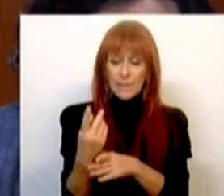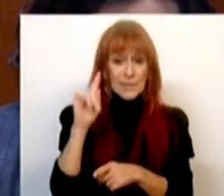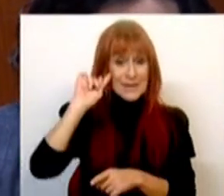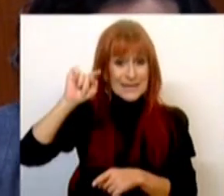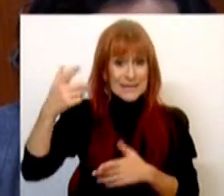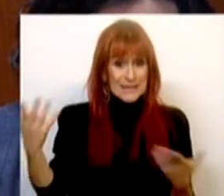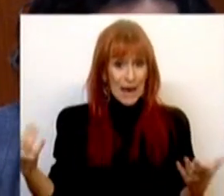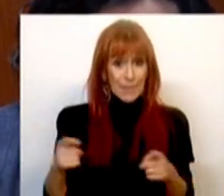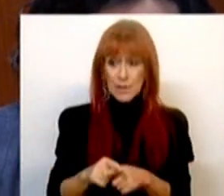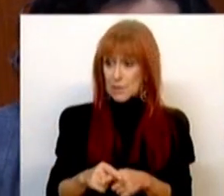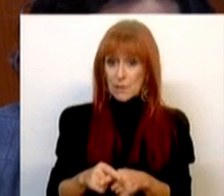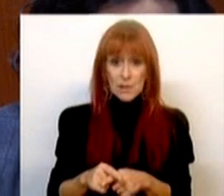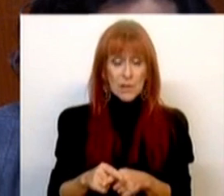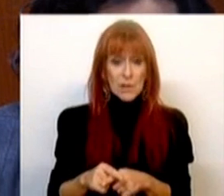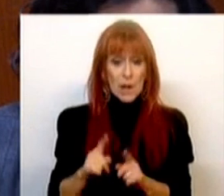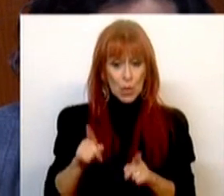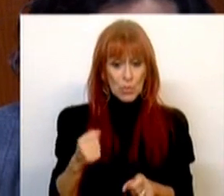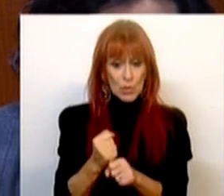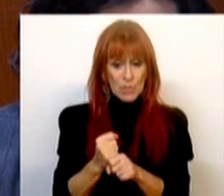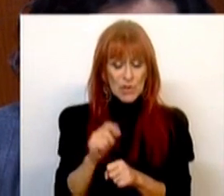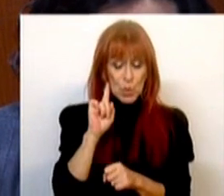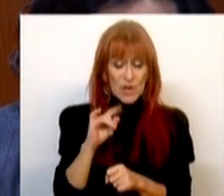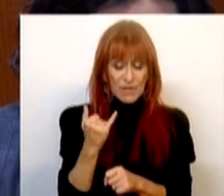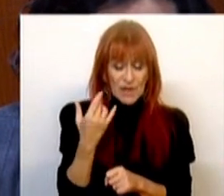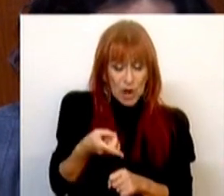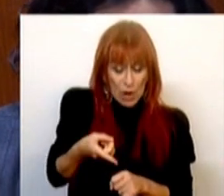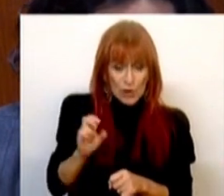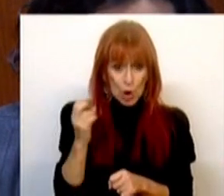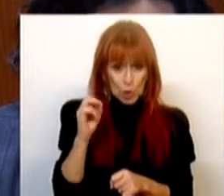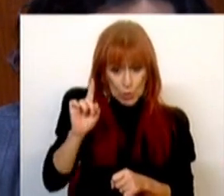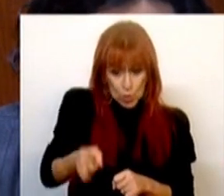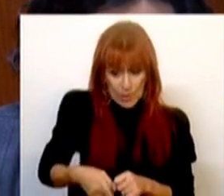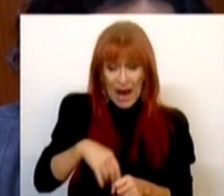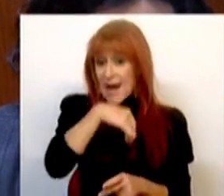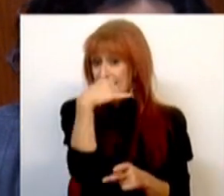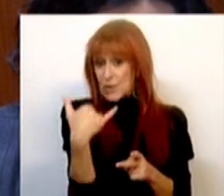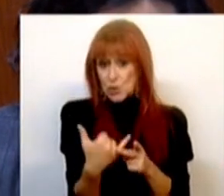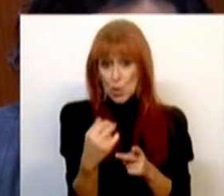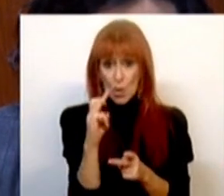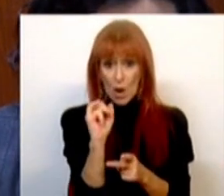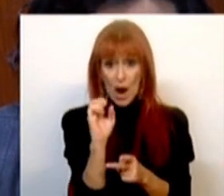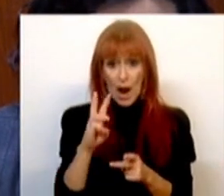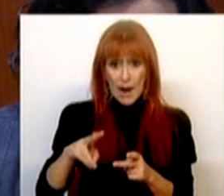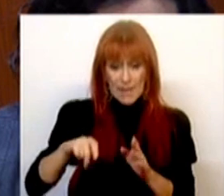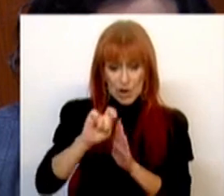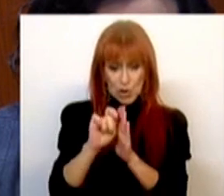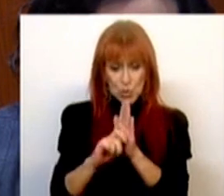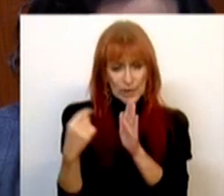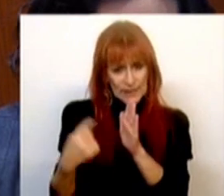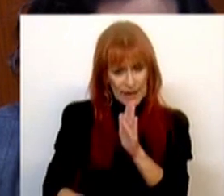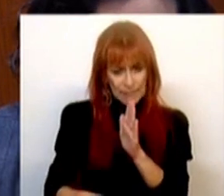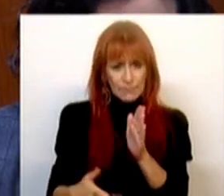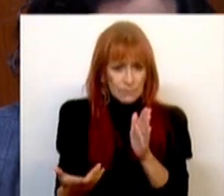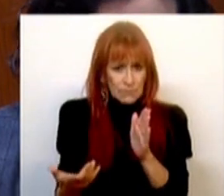como sabe, e iniciou funções no passado dia 29 de outubro. Em segundo lugar, a AIMA tem uns estatutos onde